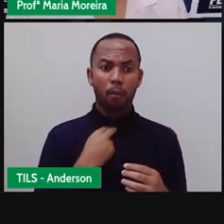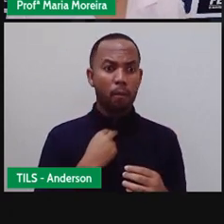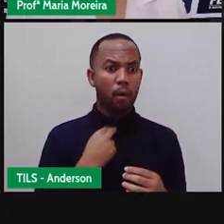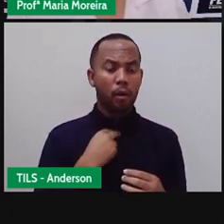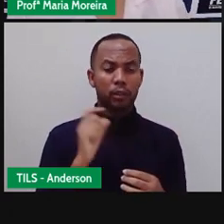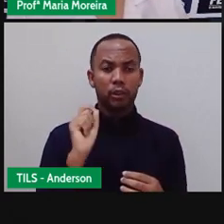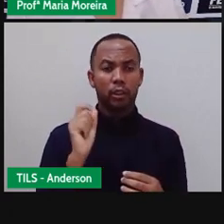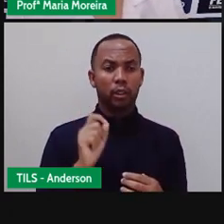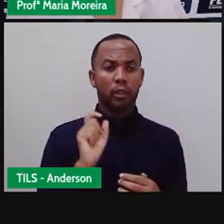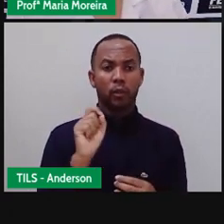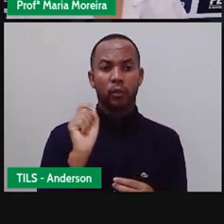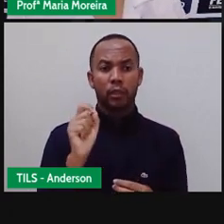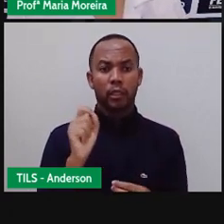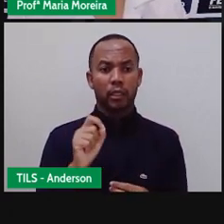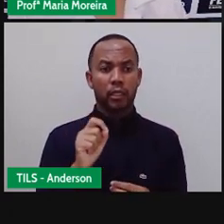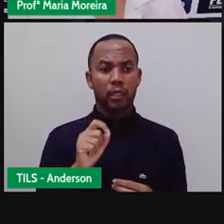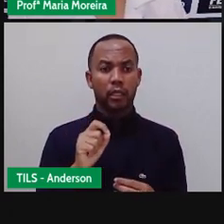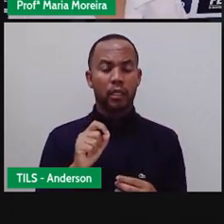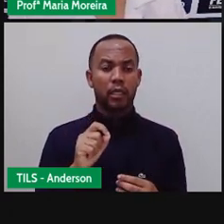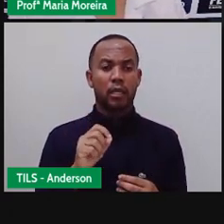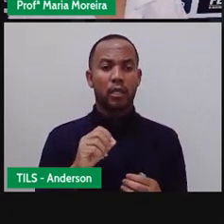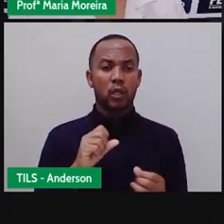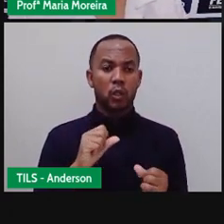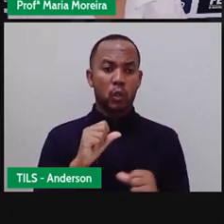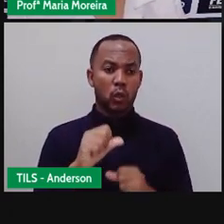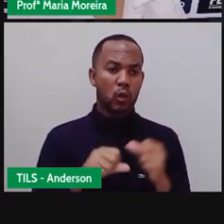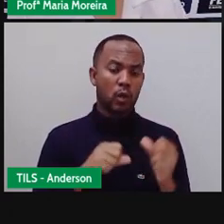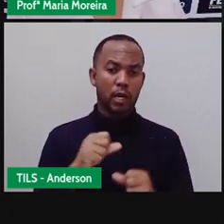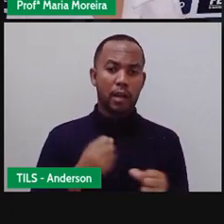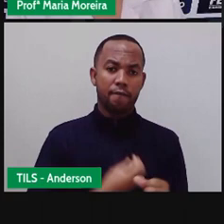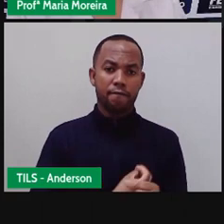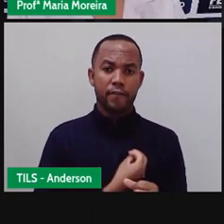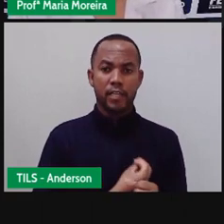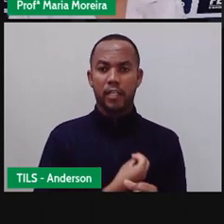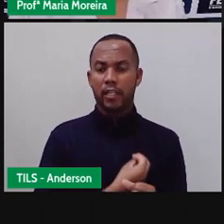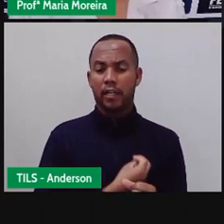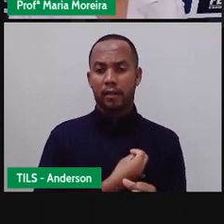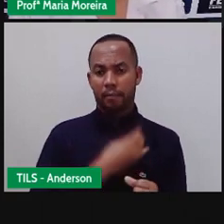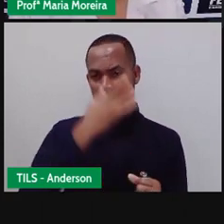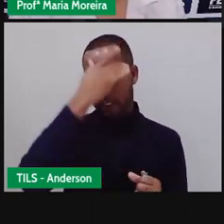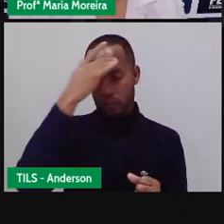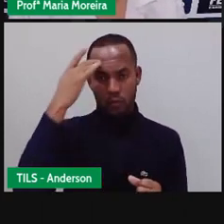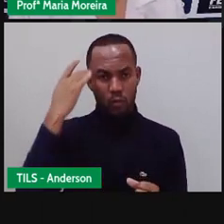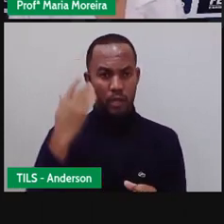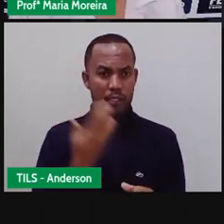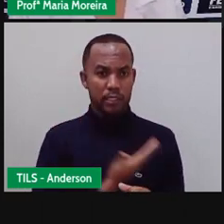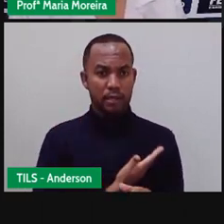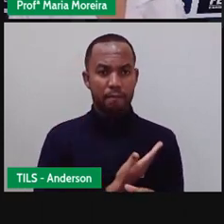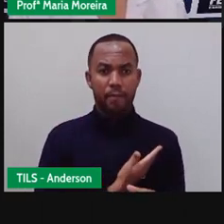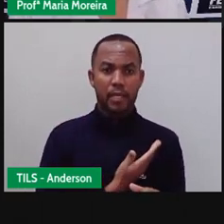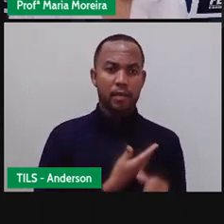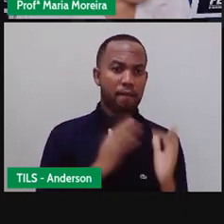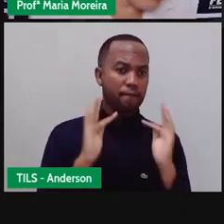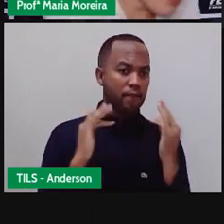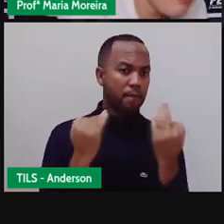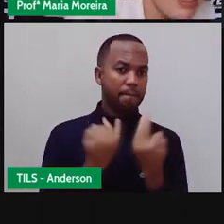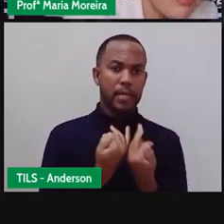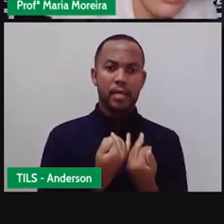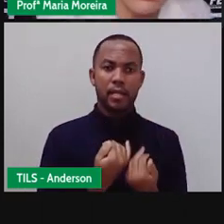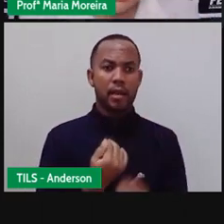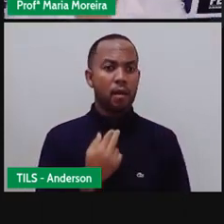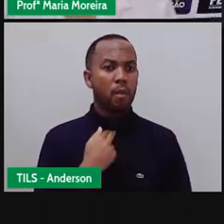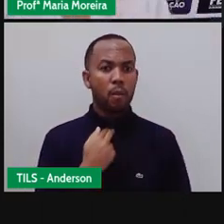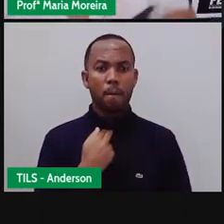não deve, né, substituir as relações pessoais, como o convívio com os colegas de sala e familiares. A gente não pode